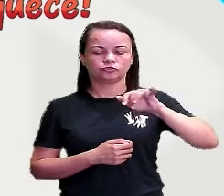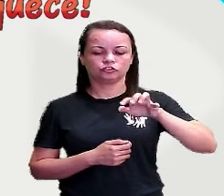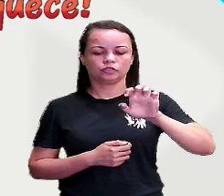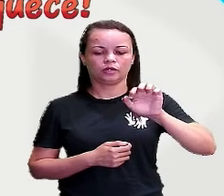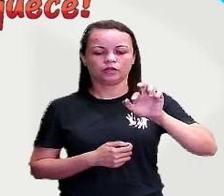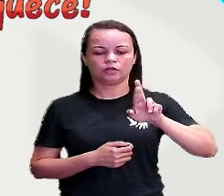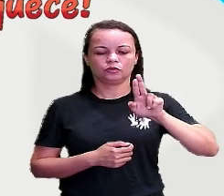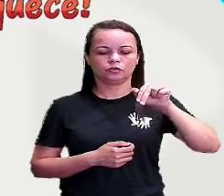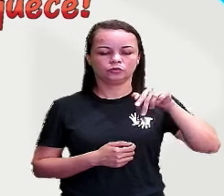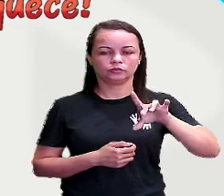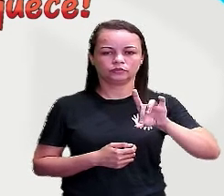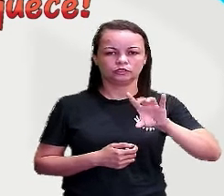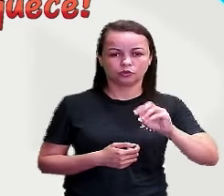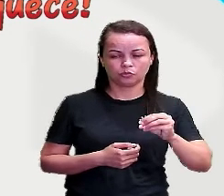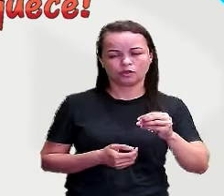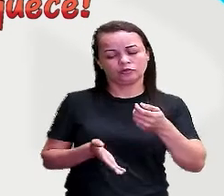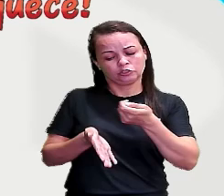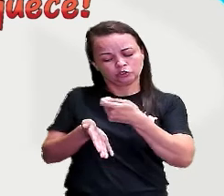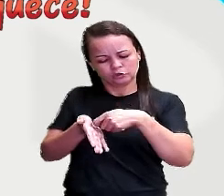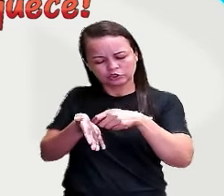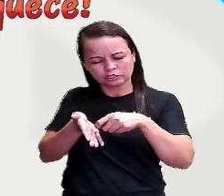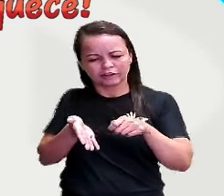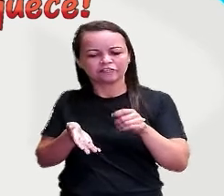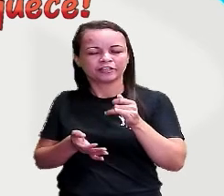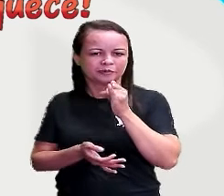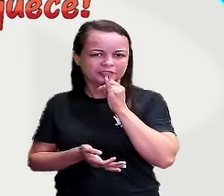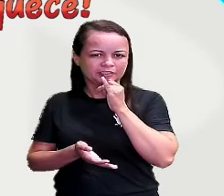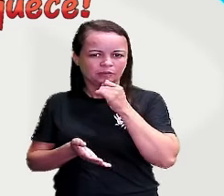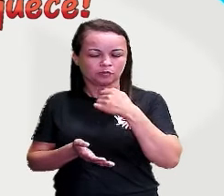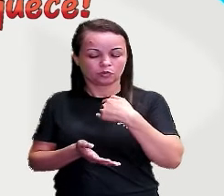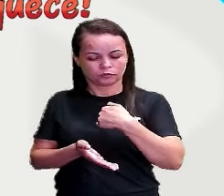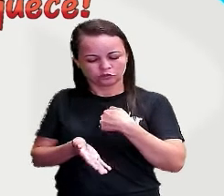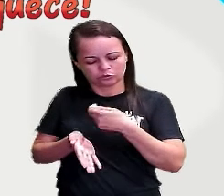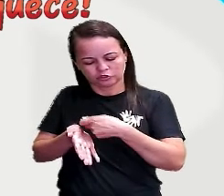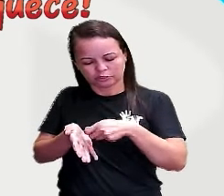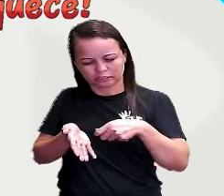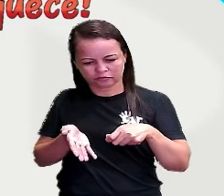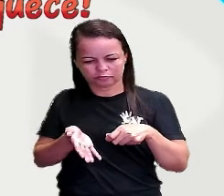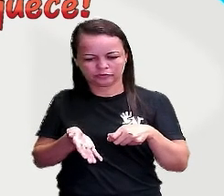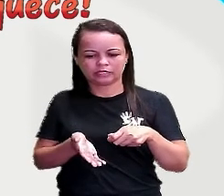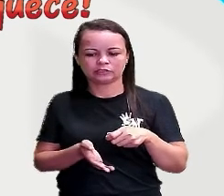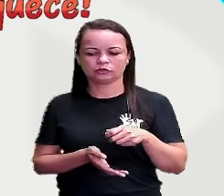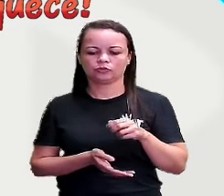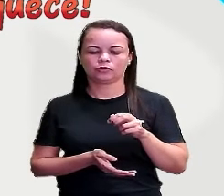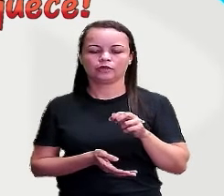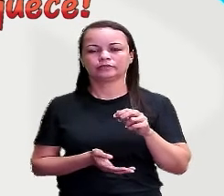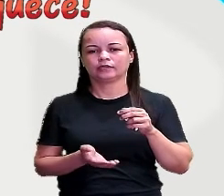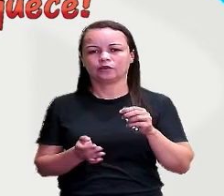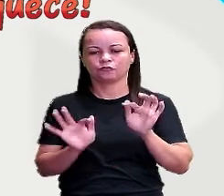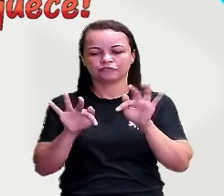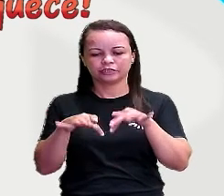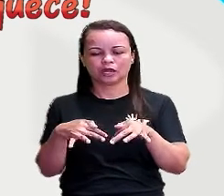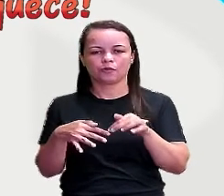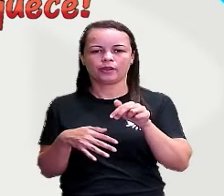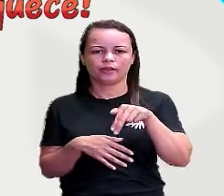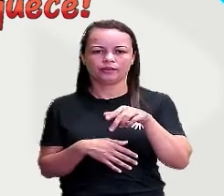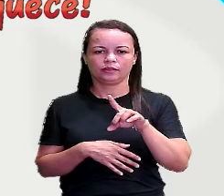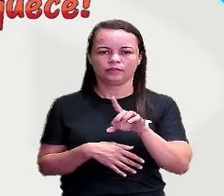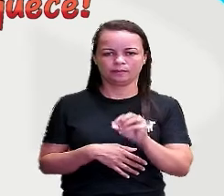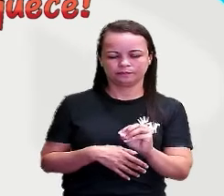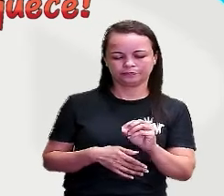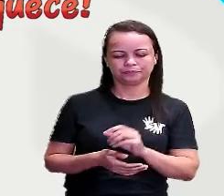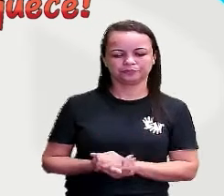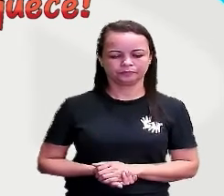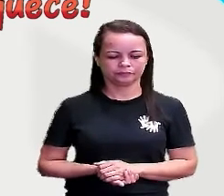escrevendo. O gerúndio aí é aquele verbo terminado em MDO. Então, auxiliar vai ser o estou e o